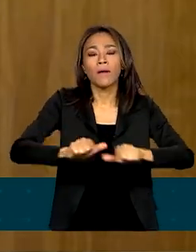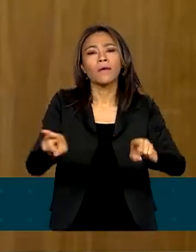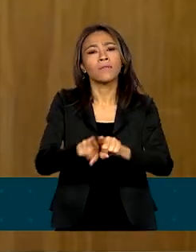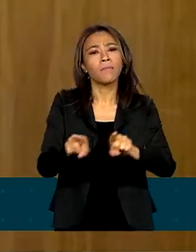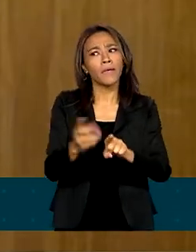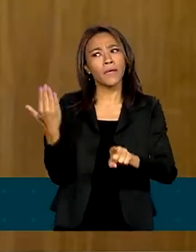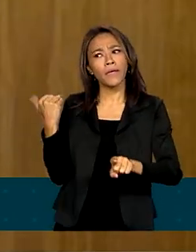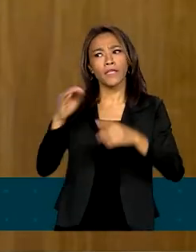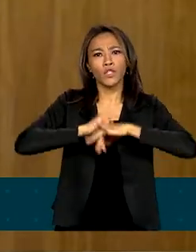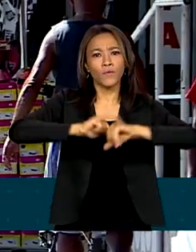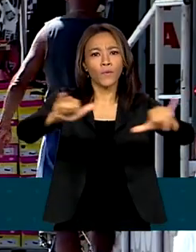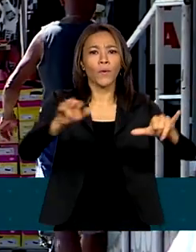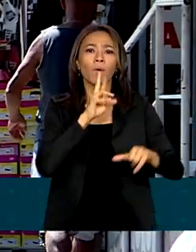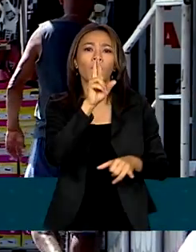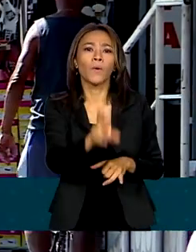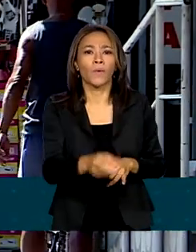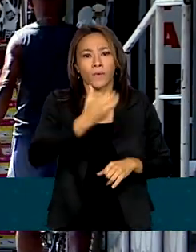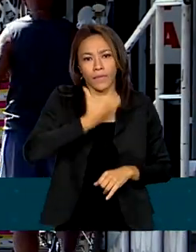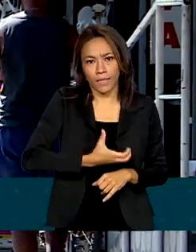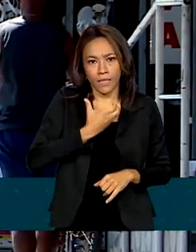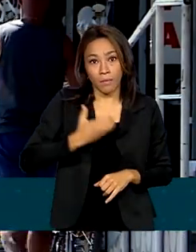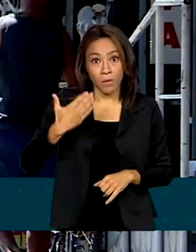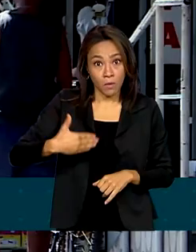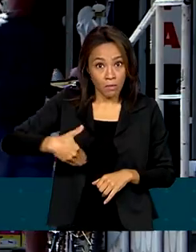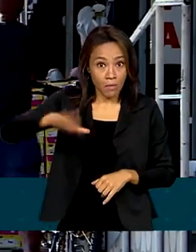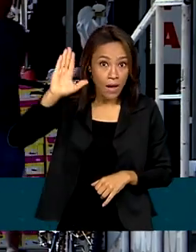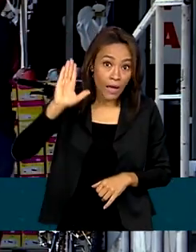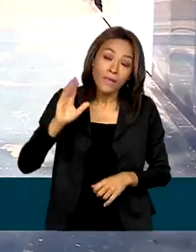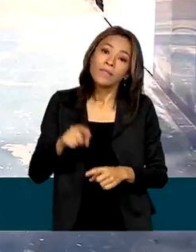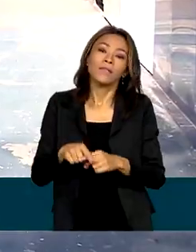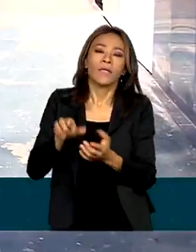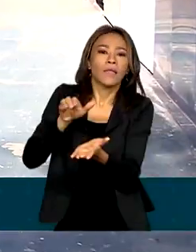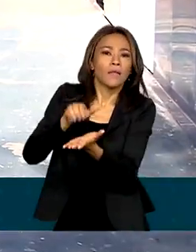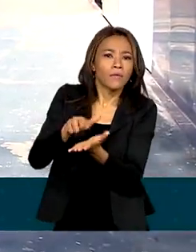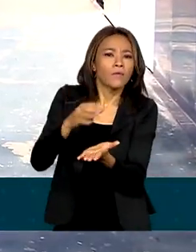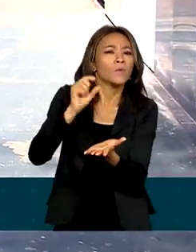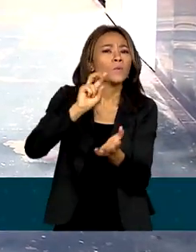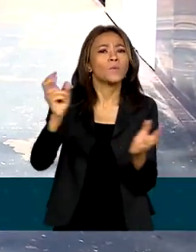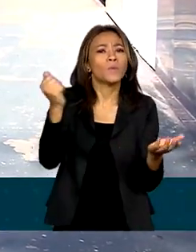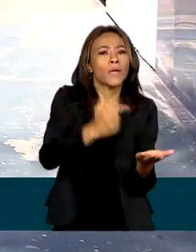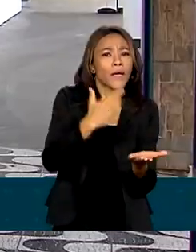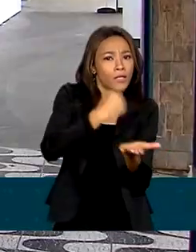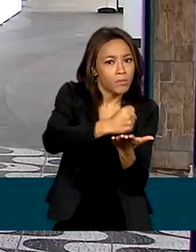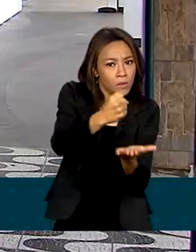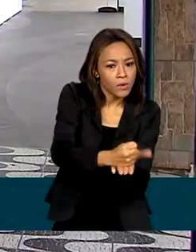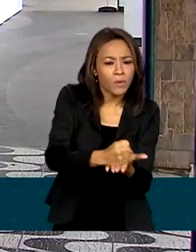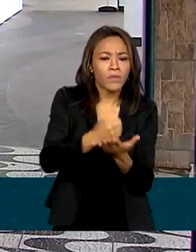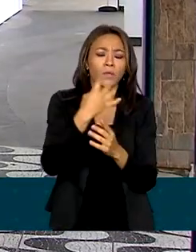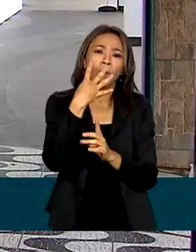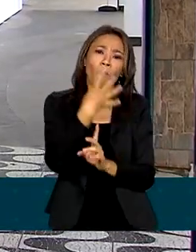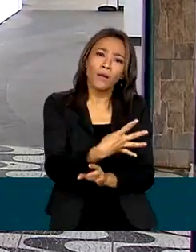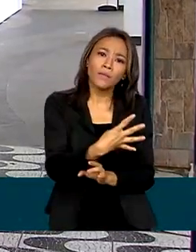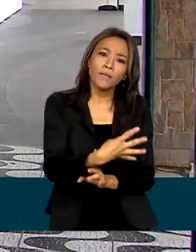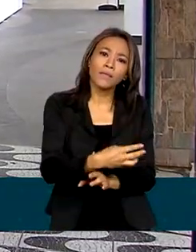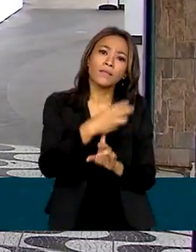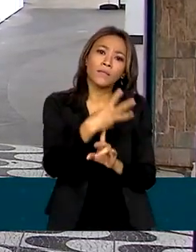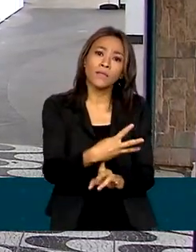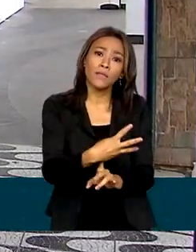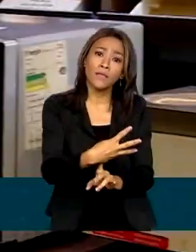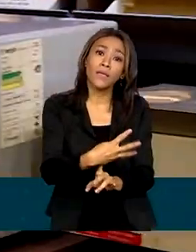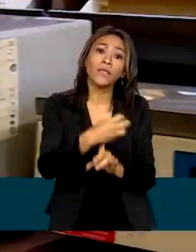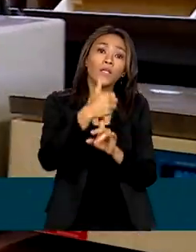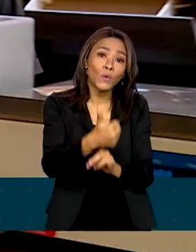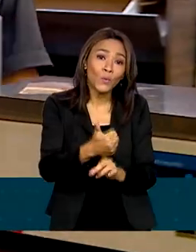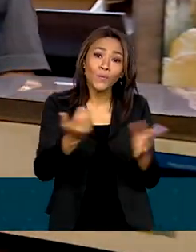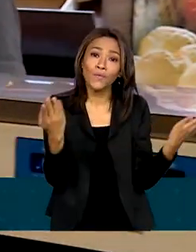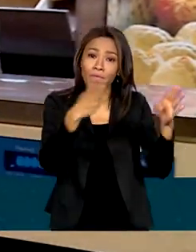resultado de dezembro. Com mais demissões que admissões, foram 431 mil postos de trabalho fechados.